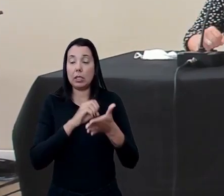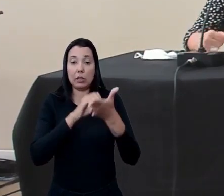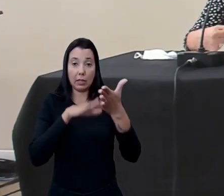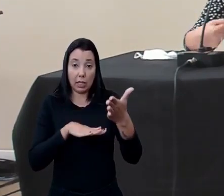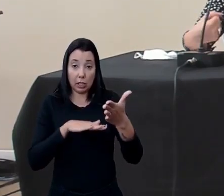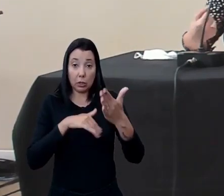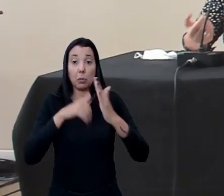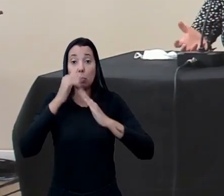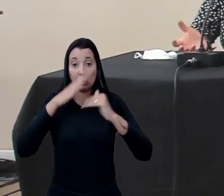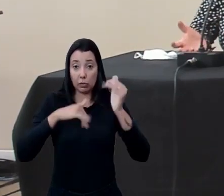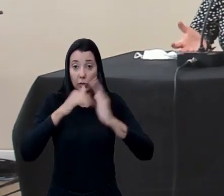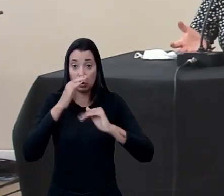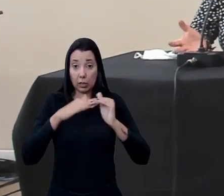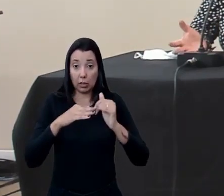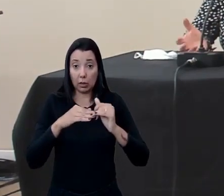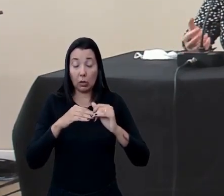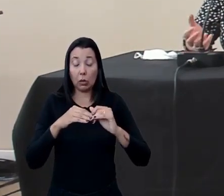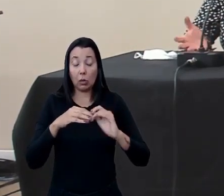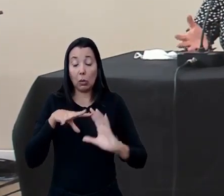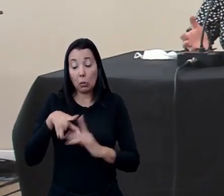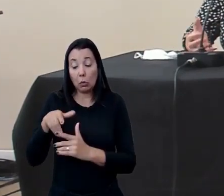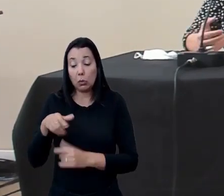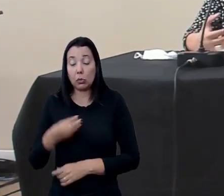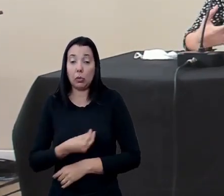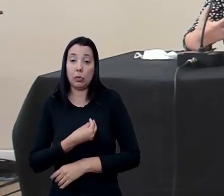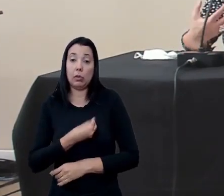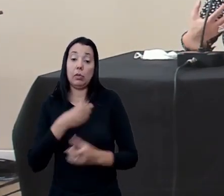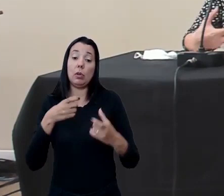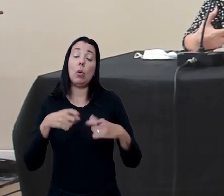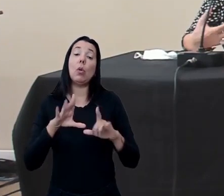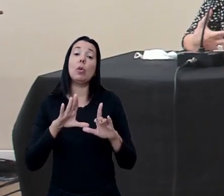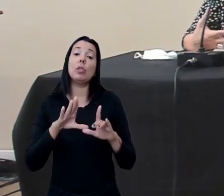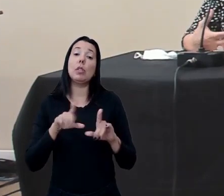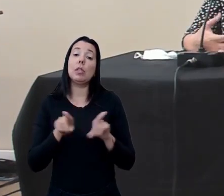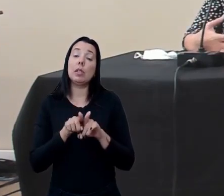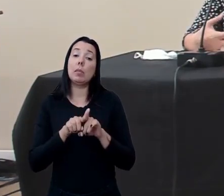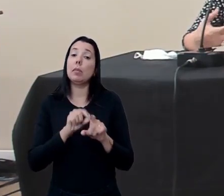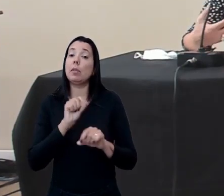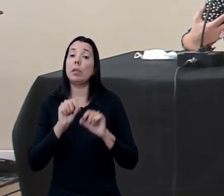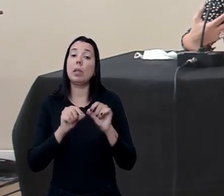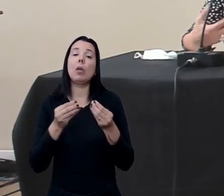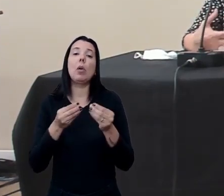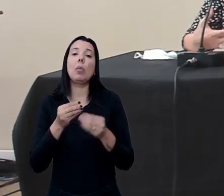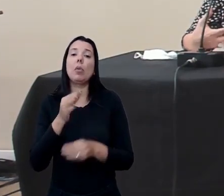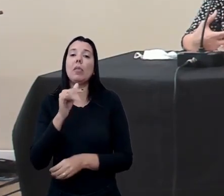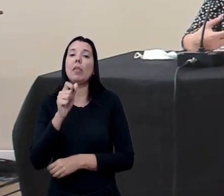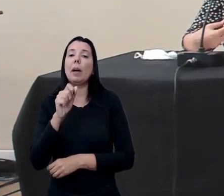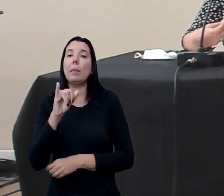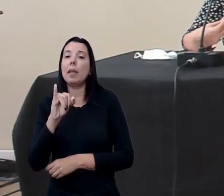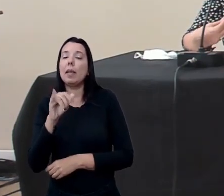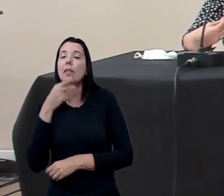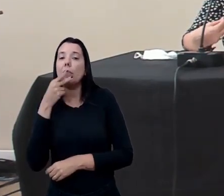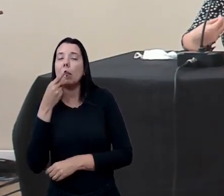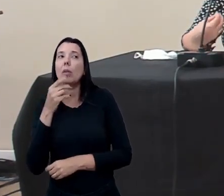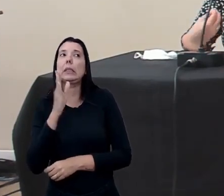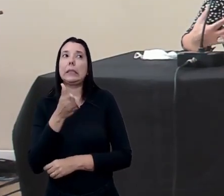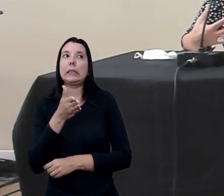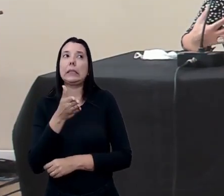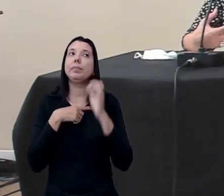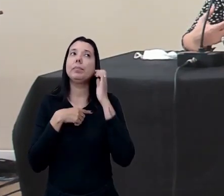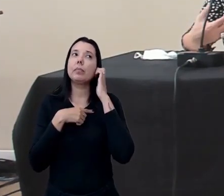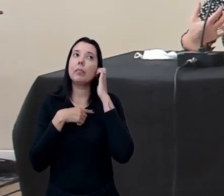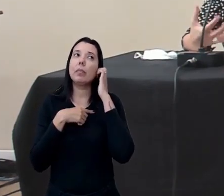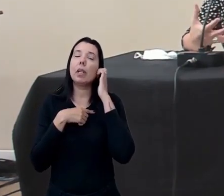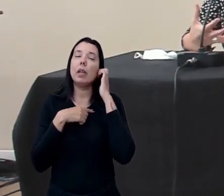profissional o mundo onde a gente vive então isso nos traz muito alento como o Fabi falou eu hoje chegando na